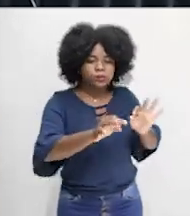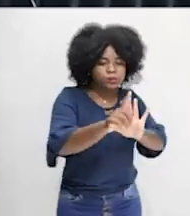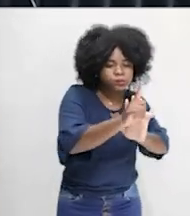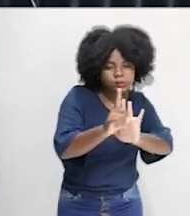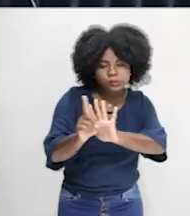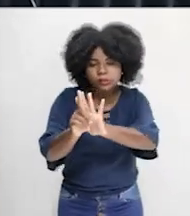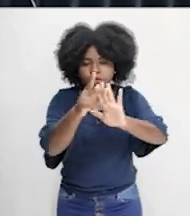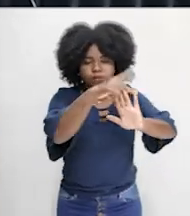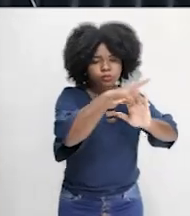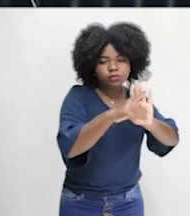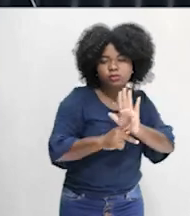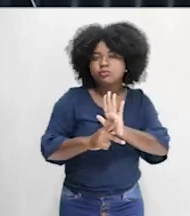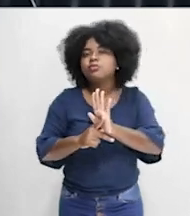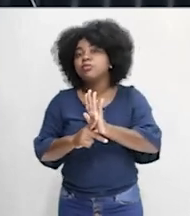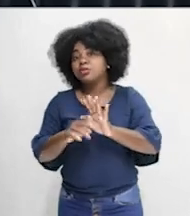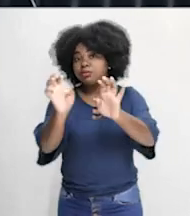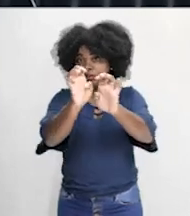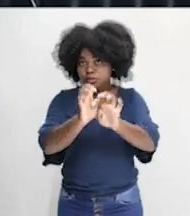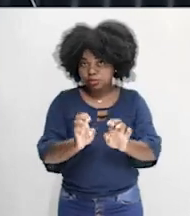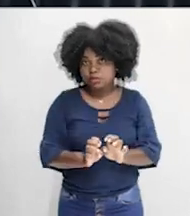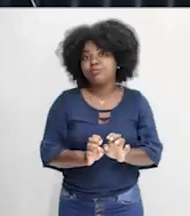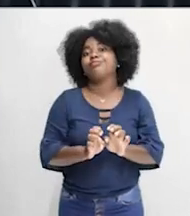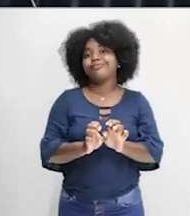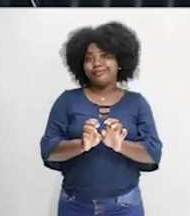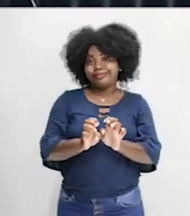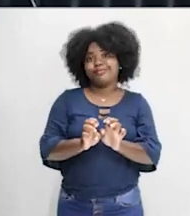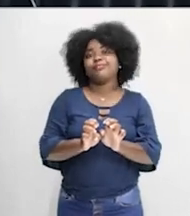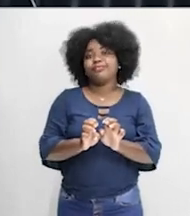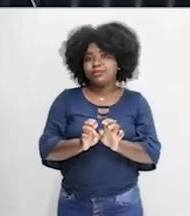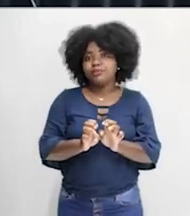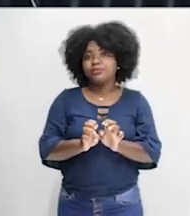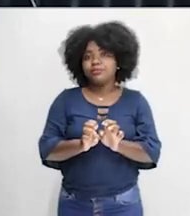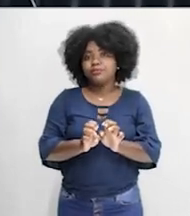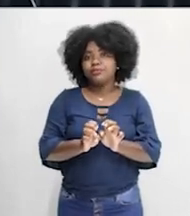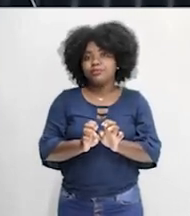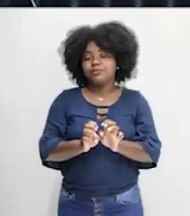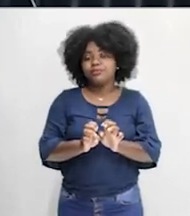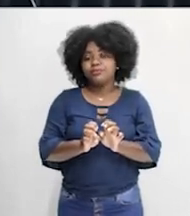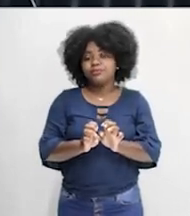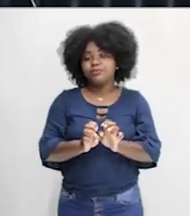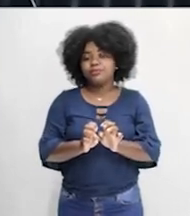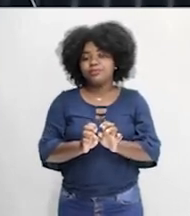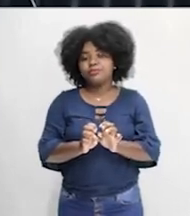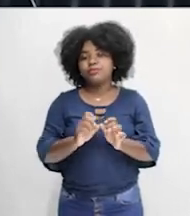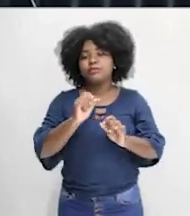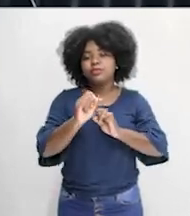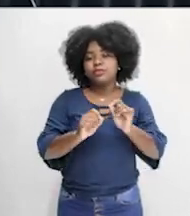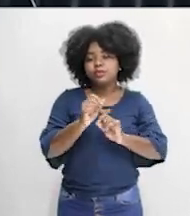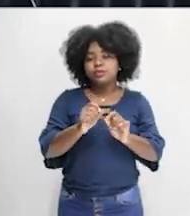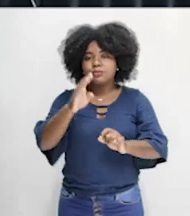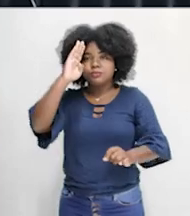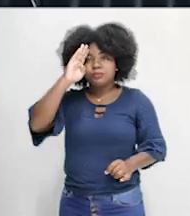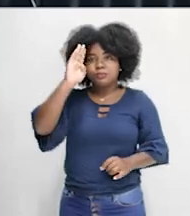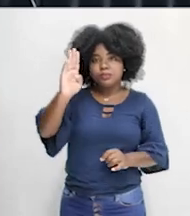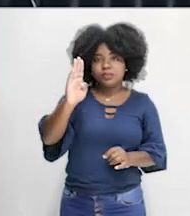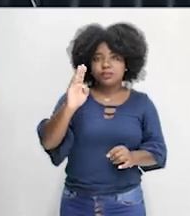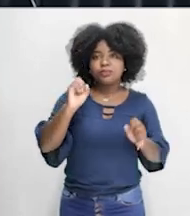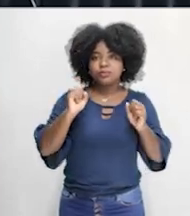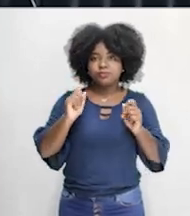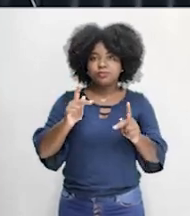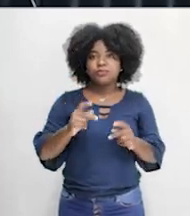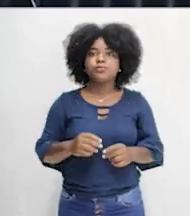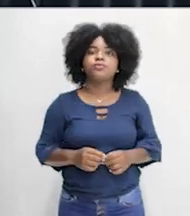É essa estrutura que vai fazer isso. Tá certo? É o cérebro ali, seria ali o órgão central.